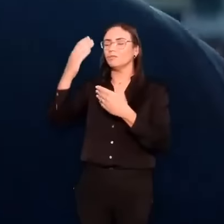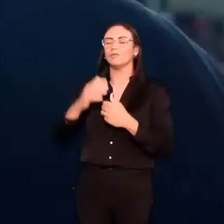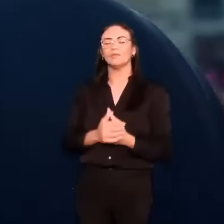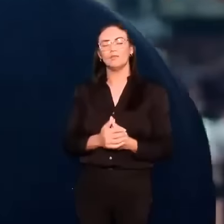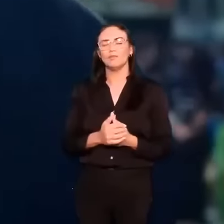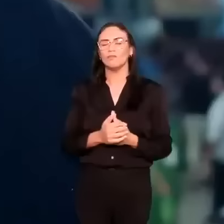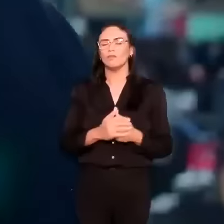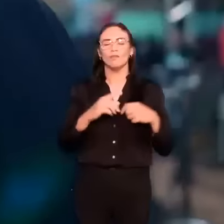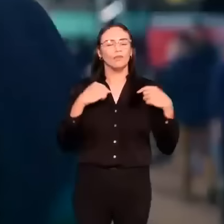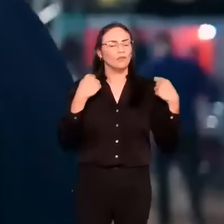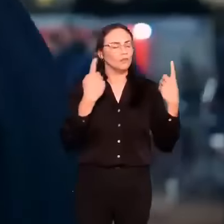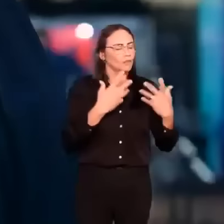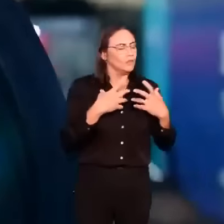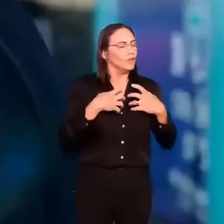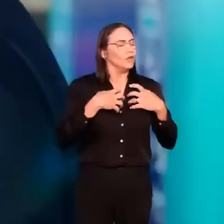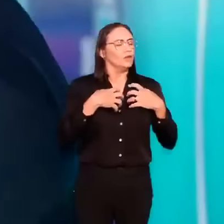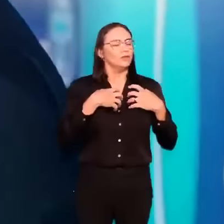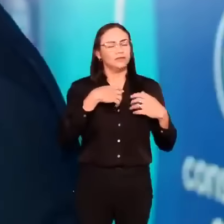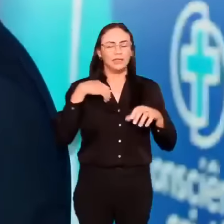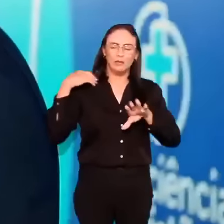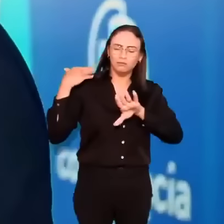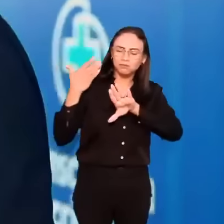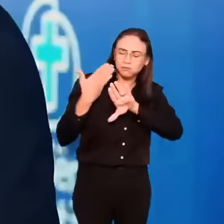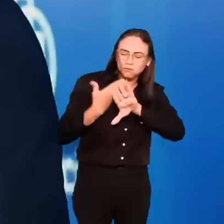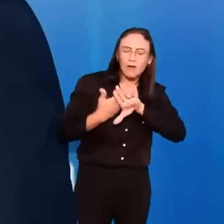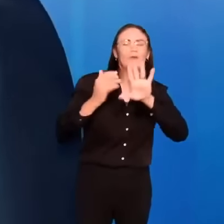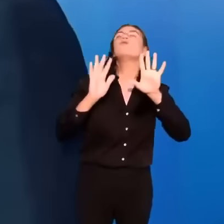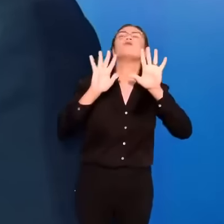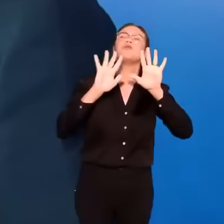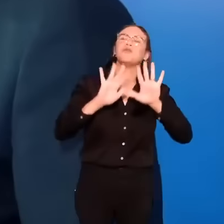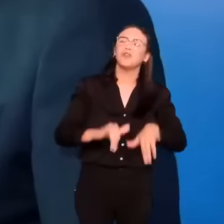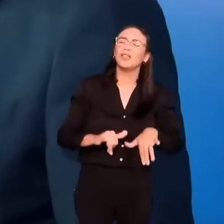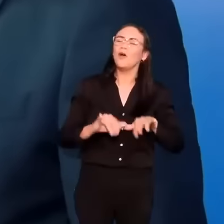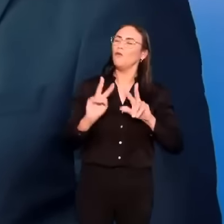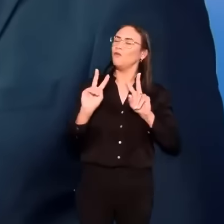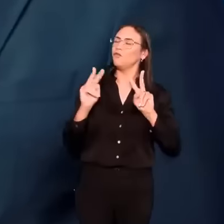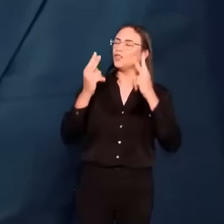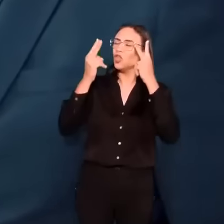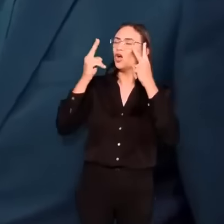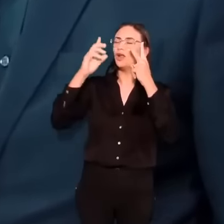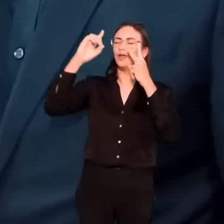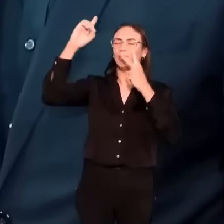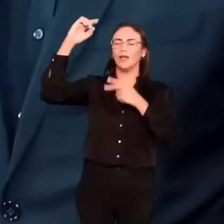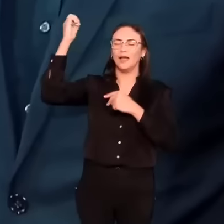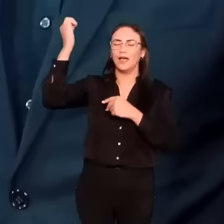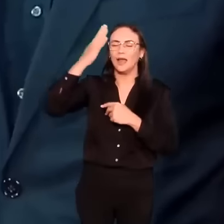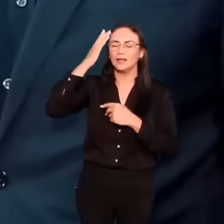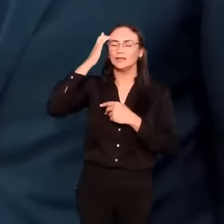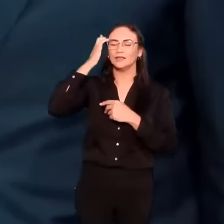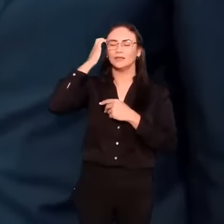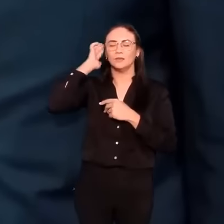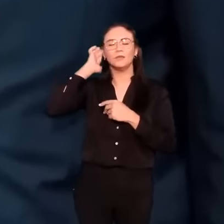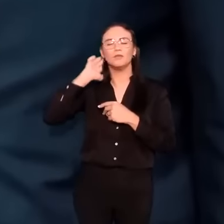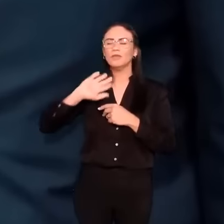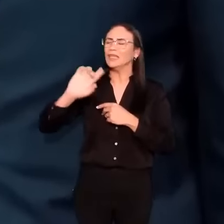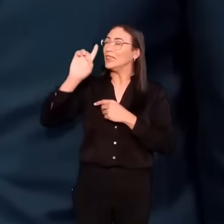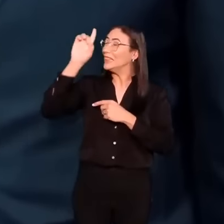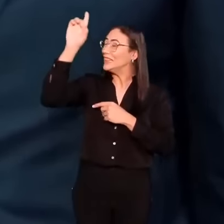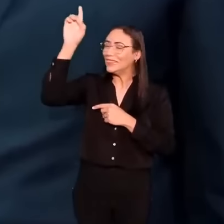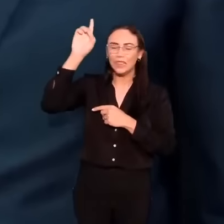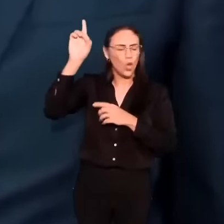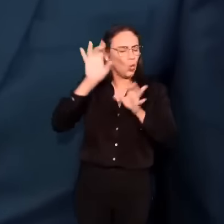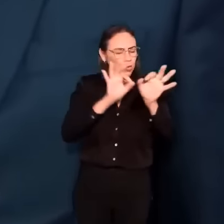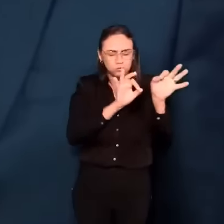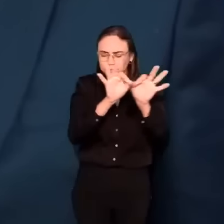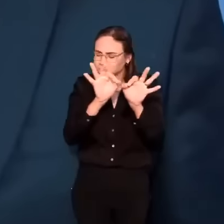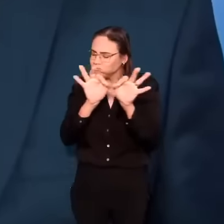vitória, da Tua graça. Que nos conduzissem todos esses dias aqui, no período prévio, durante o